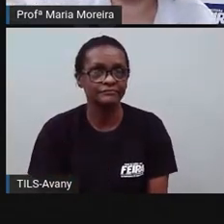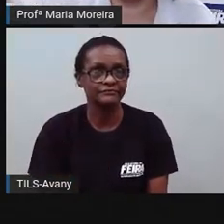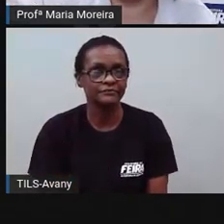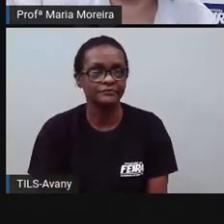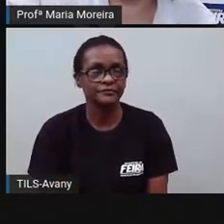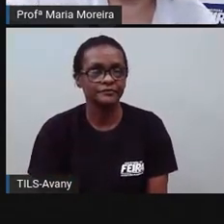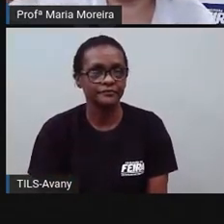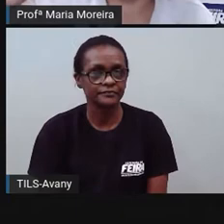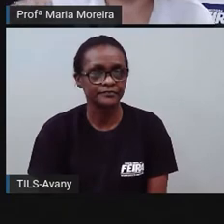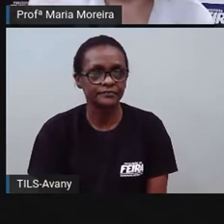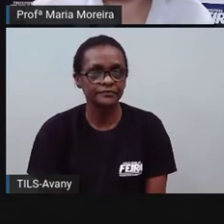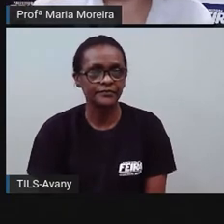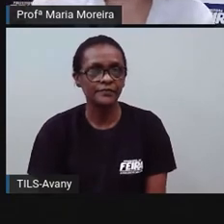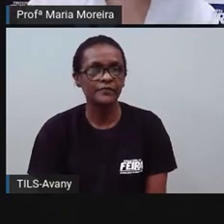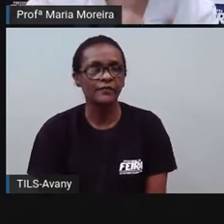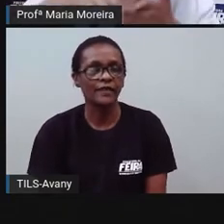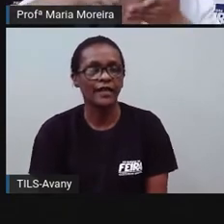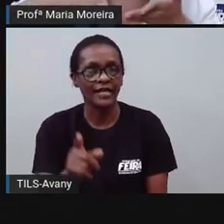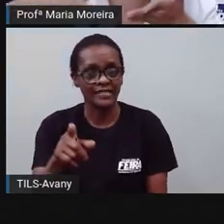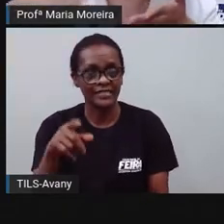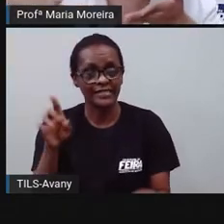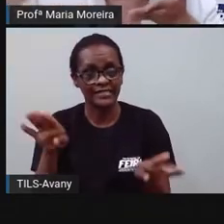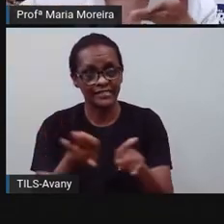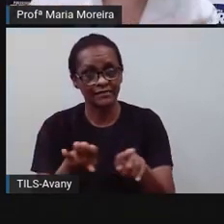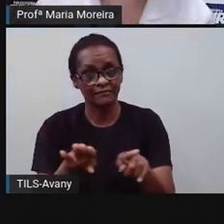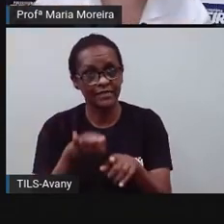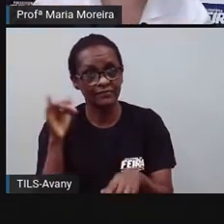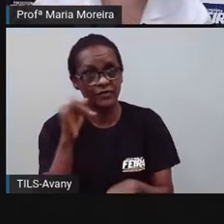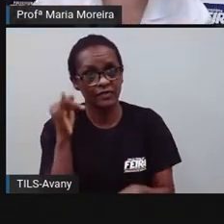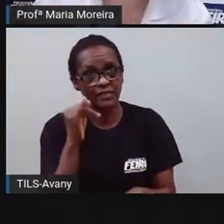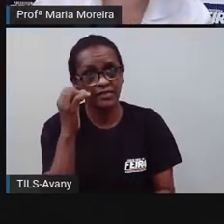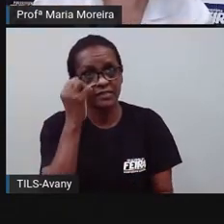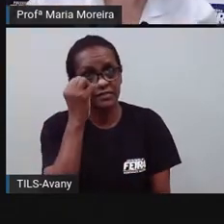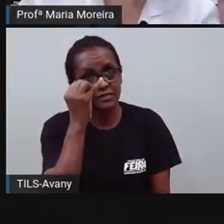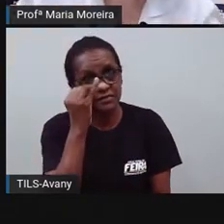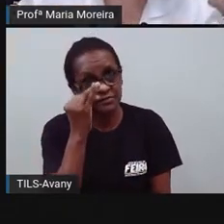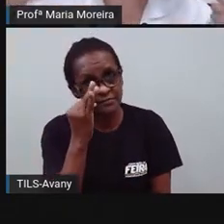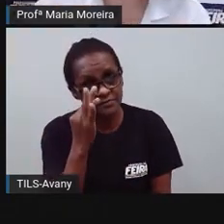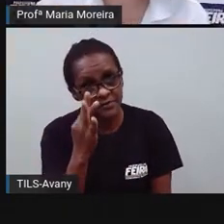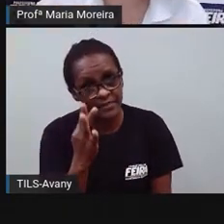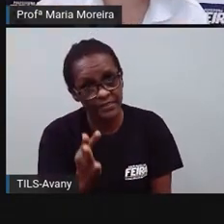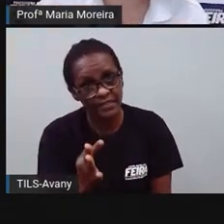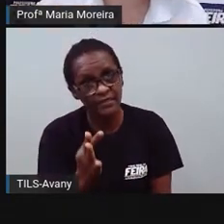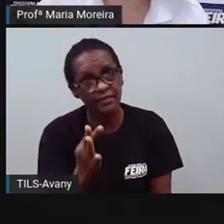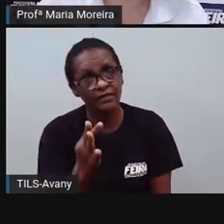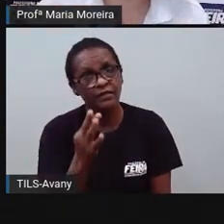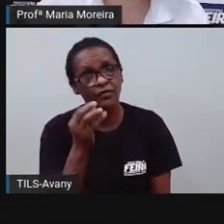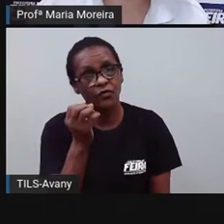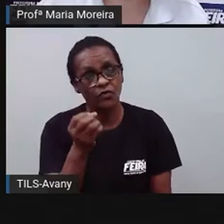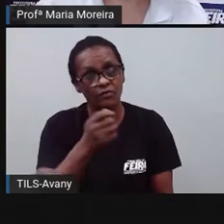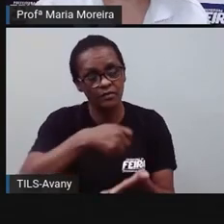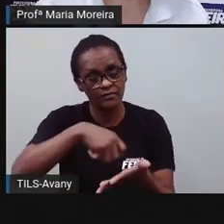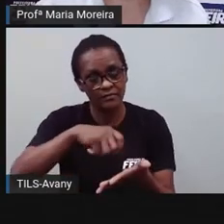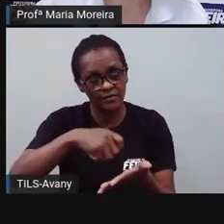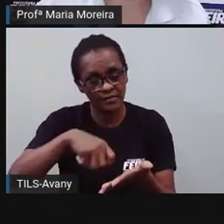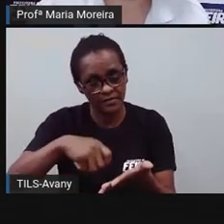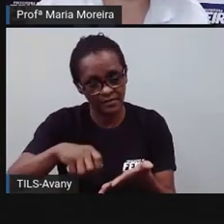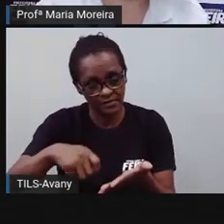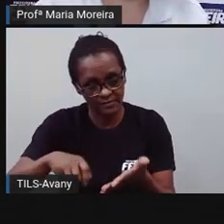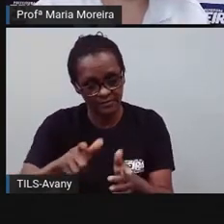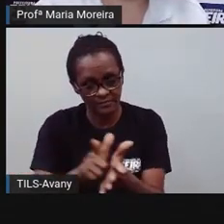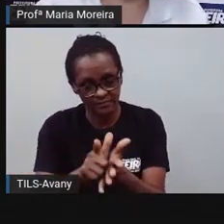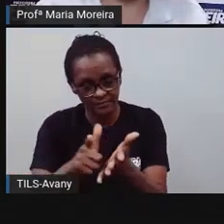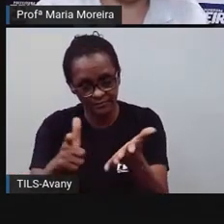o relato da notícia, porque precisa de um relato da notícia, né? Eu preciso relatar o que aconteceu de uma